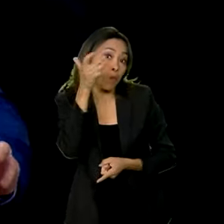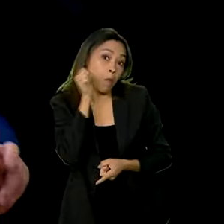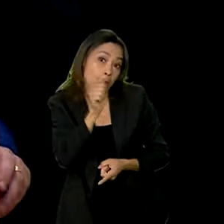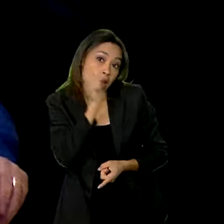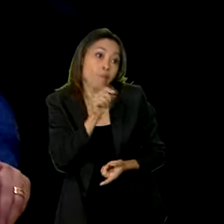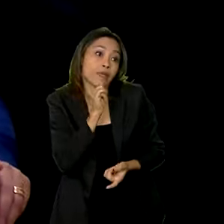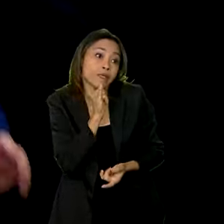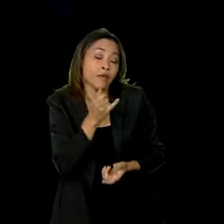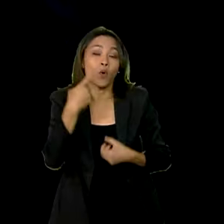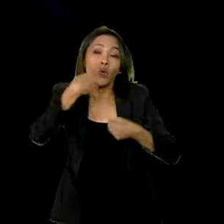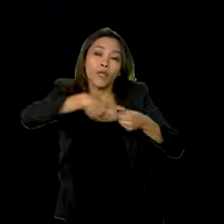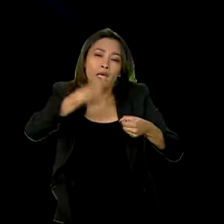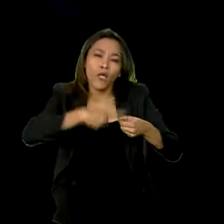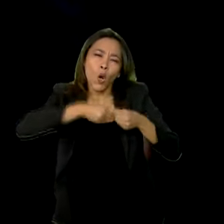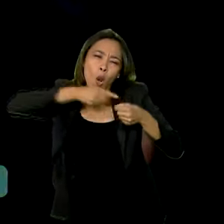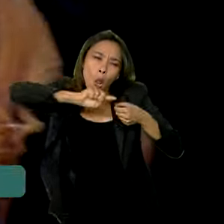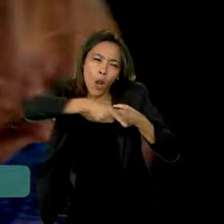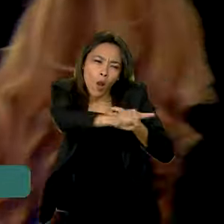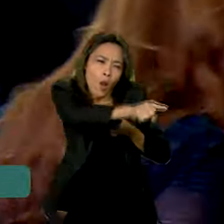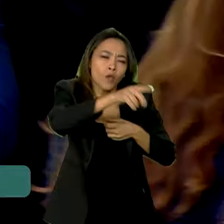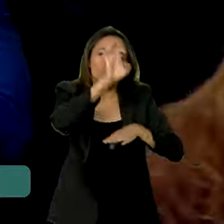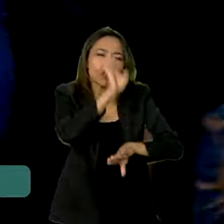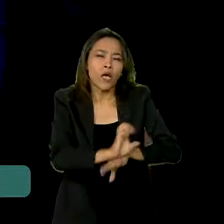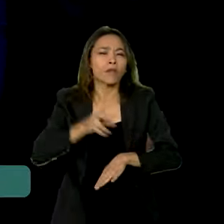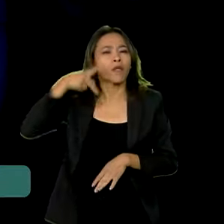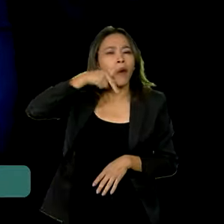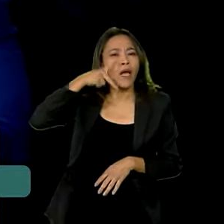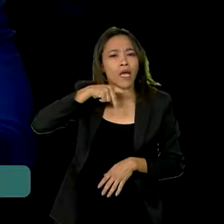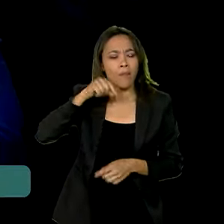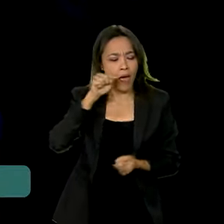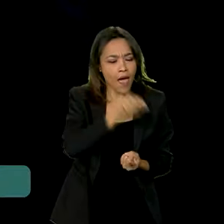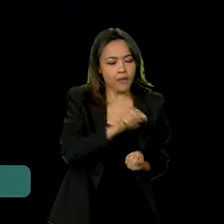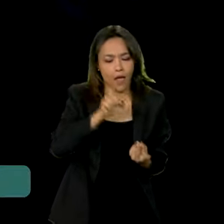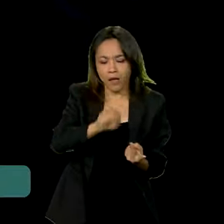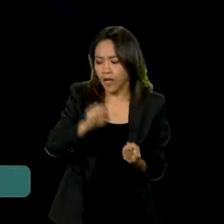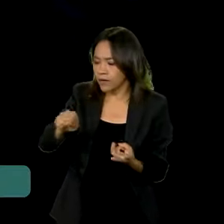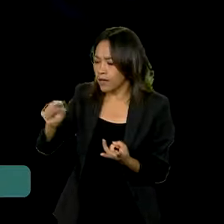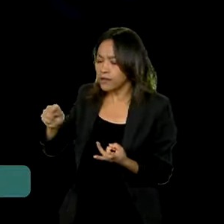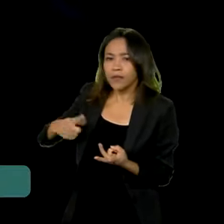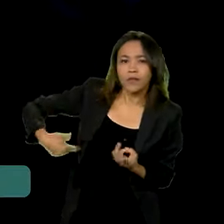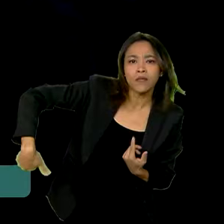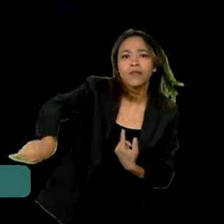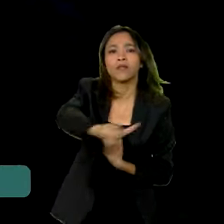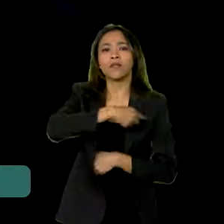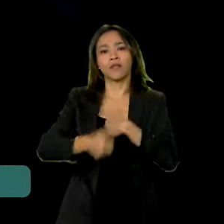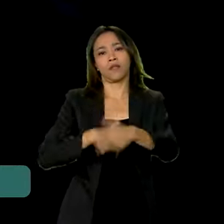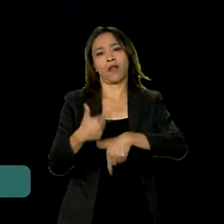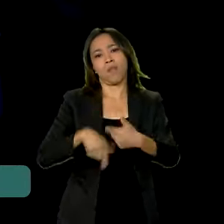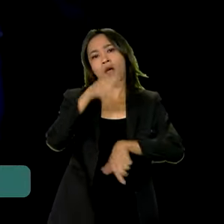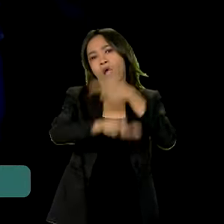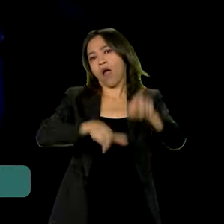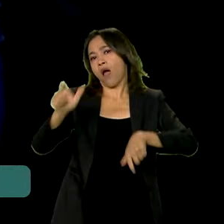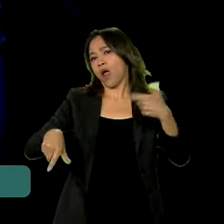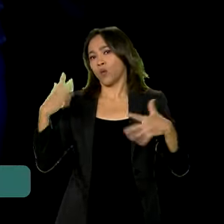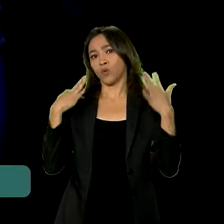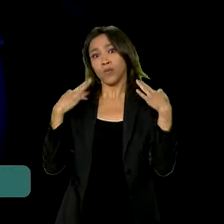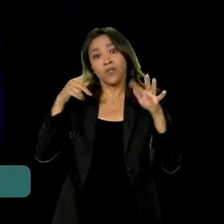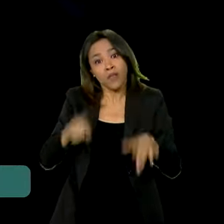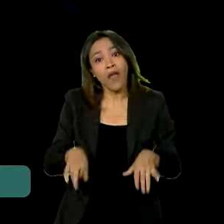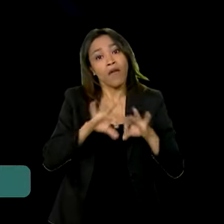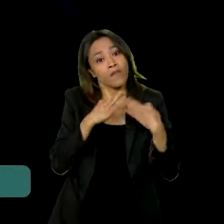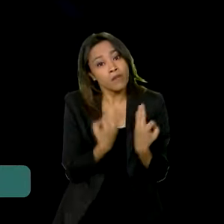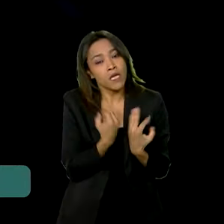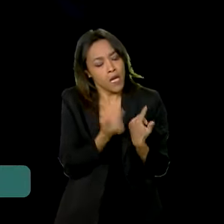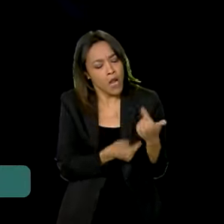no interior da Paraíba, para todos que operam o turismo e a maioria deles são atividades familiares